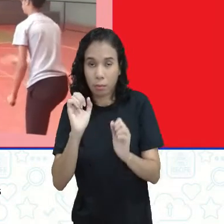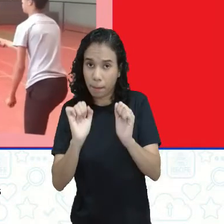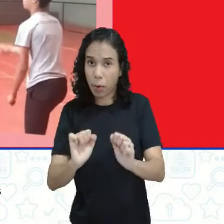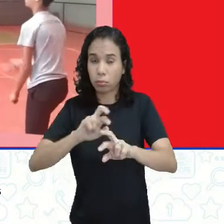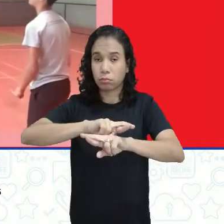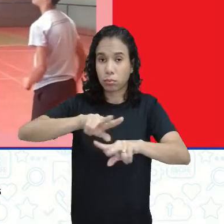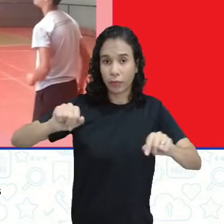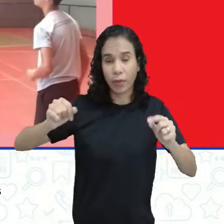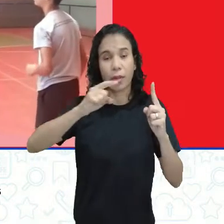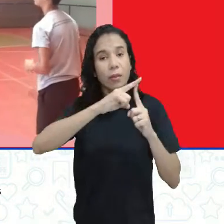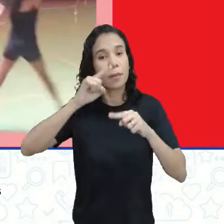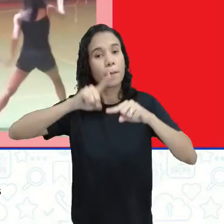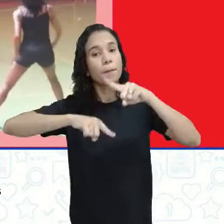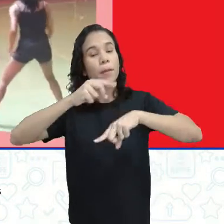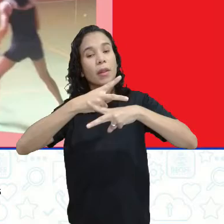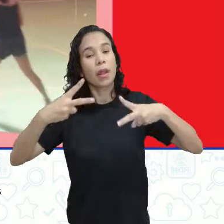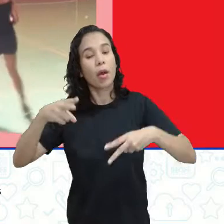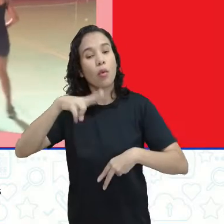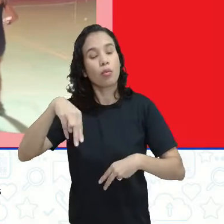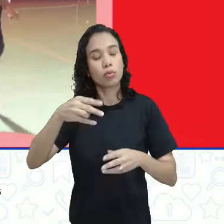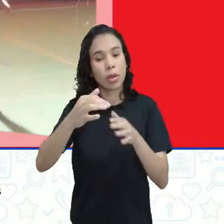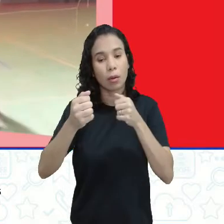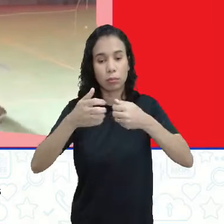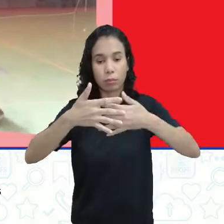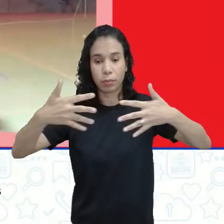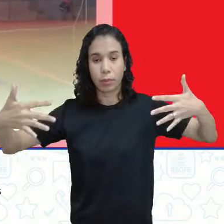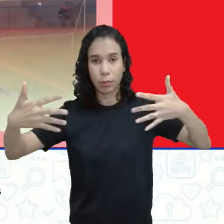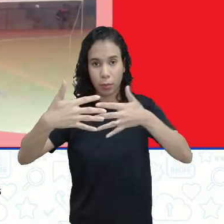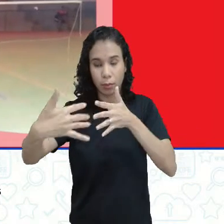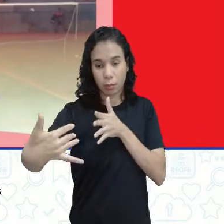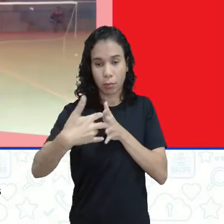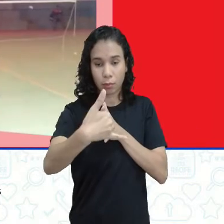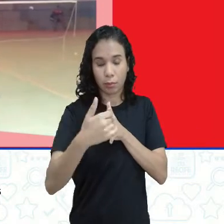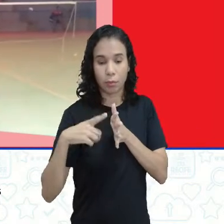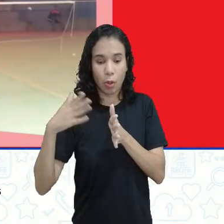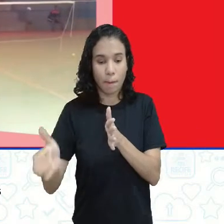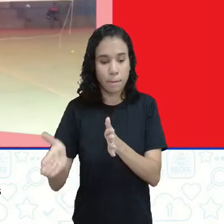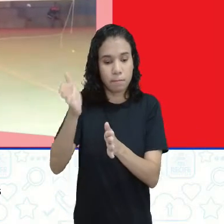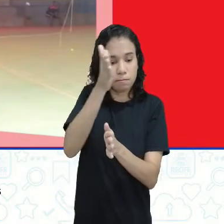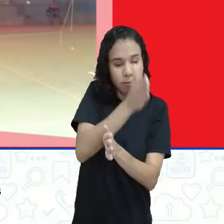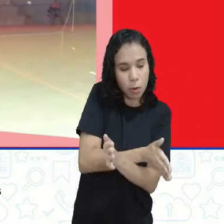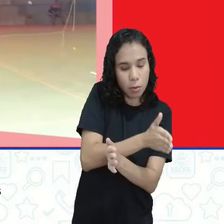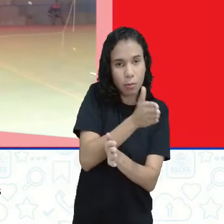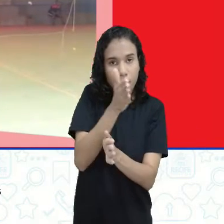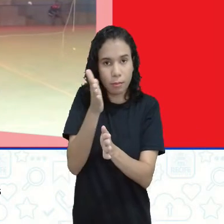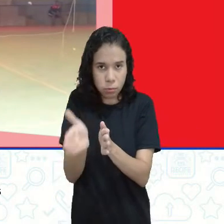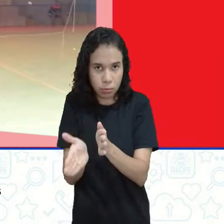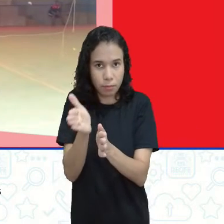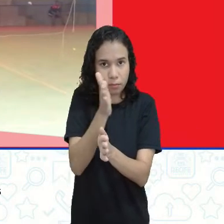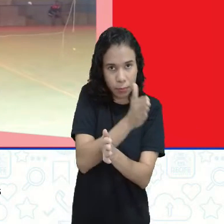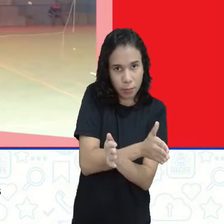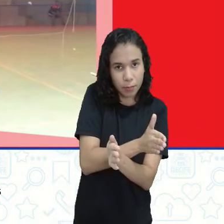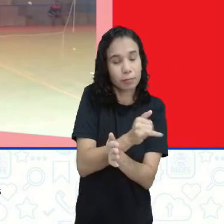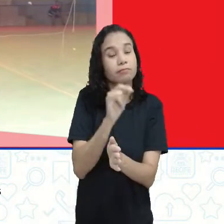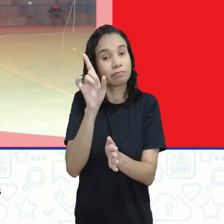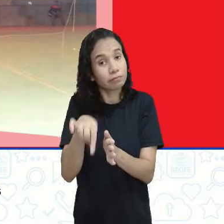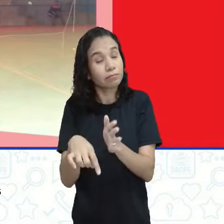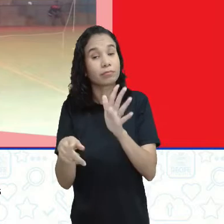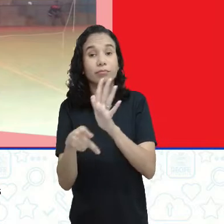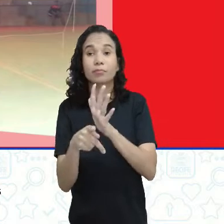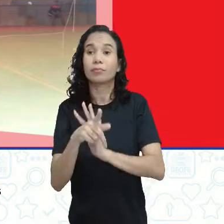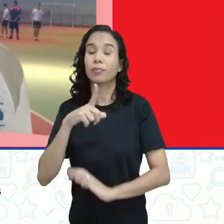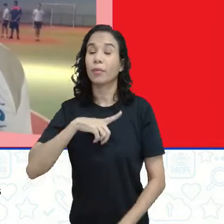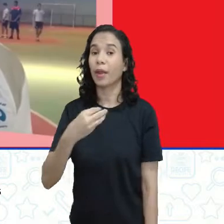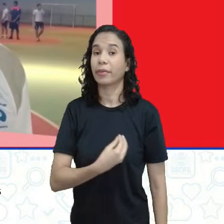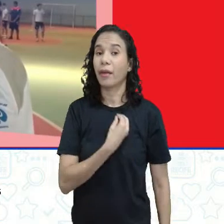pena de ganso. O objetivo é golpear a peteca e fazer com que ela caia do outro lado da quadra adversária. No